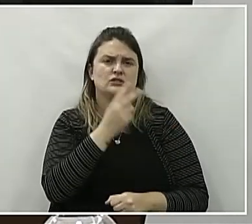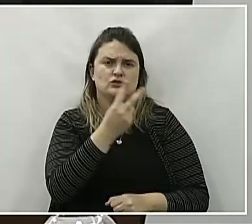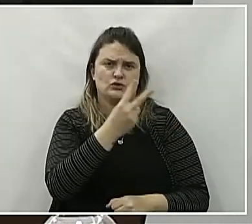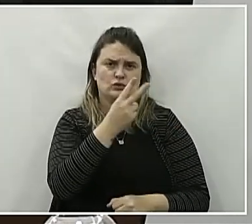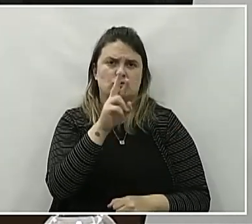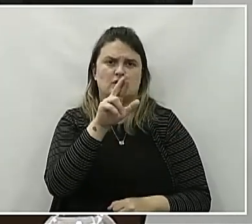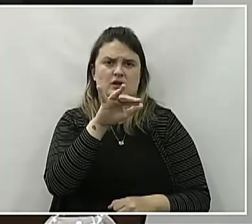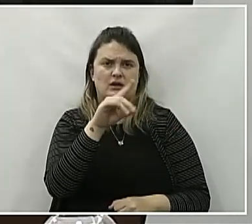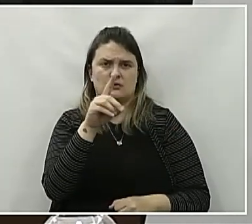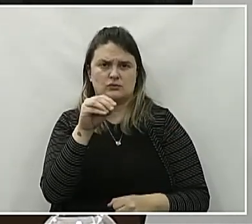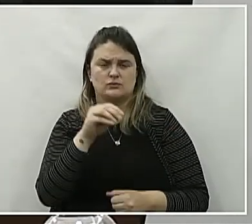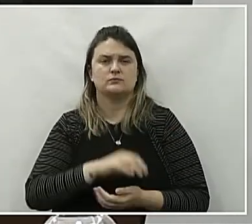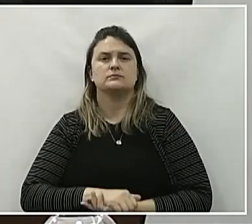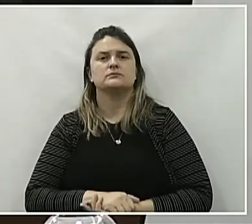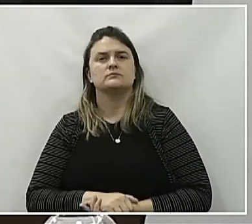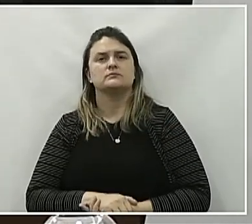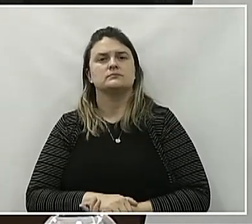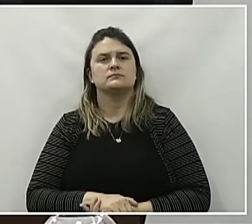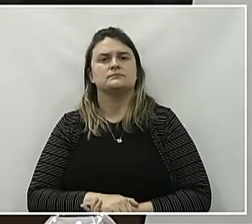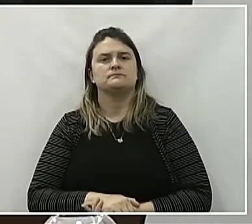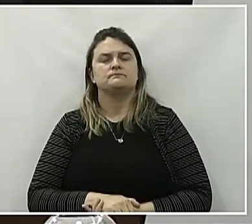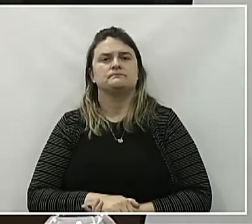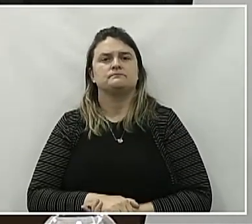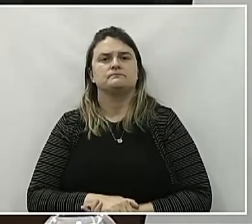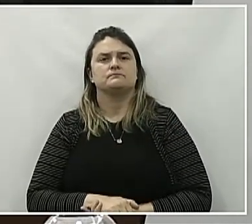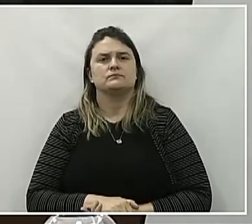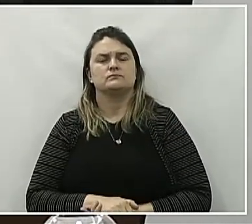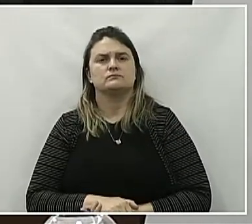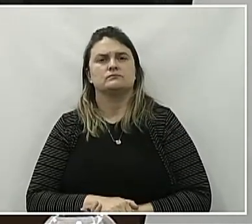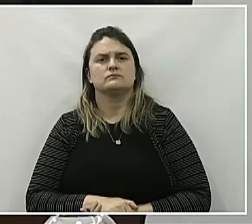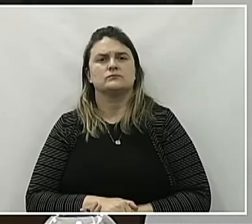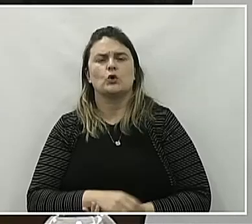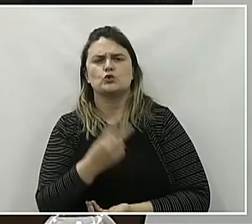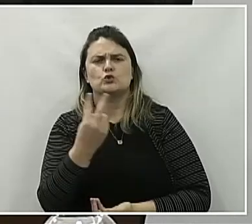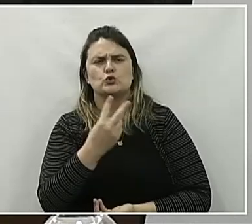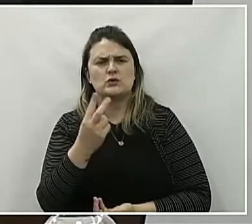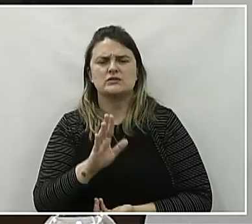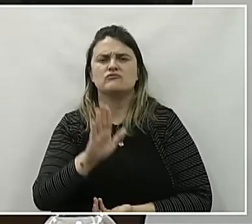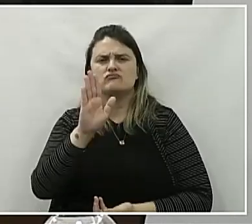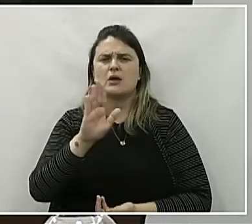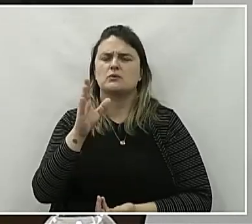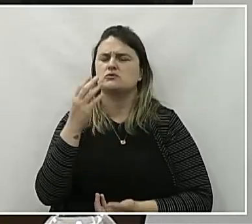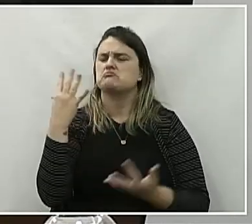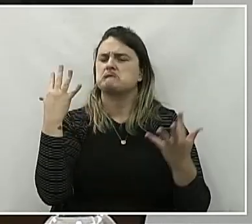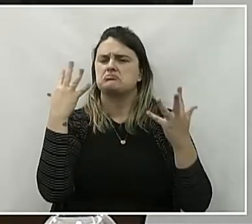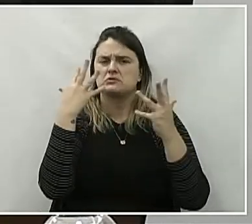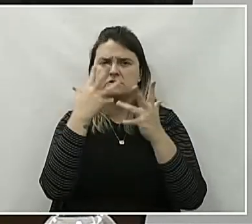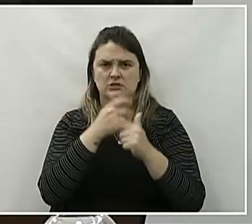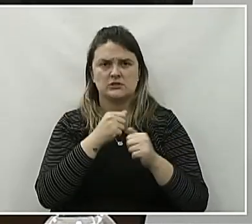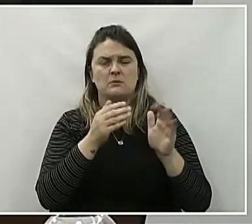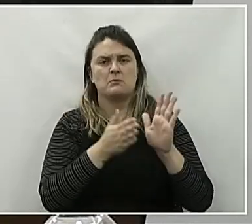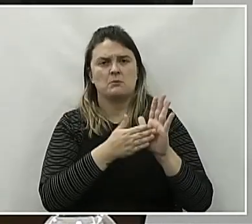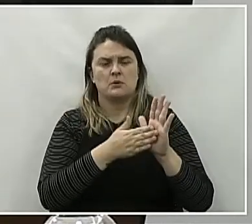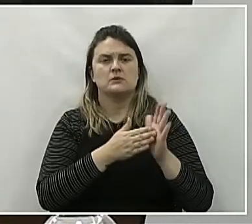Ricardo Brunhago. Uma belíssima campanha foi feita.